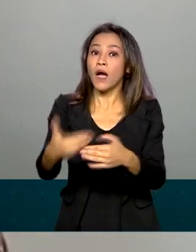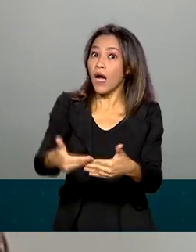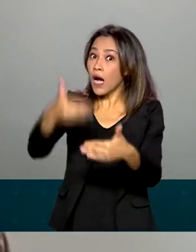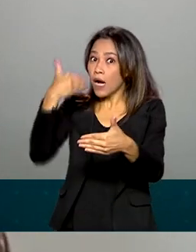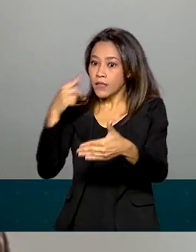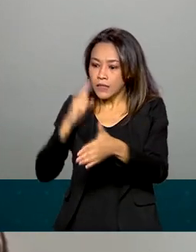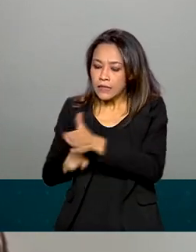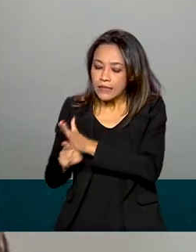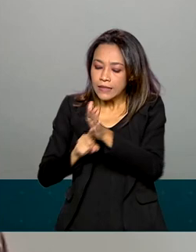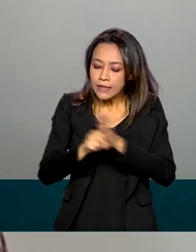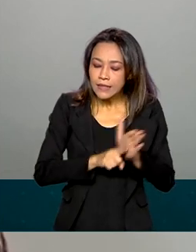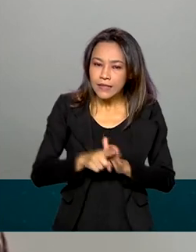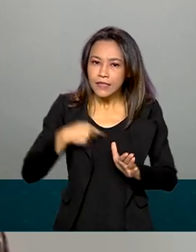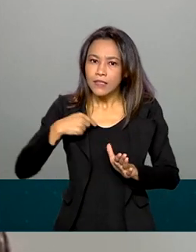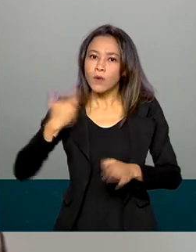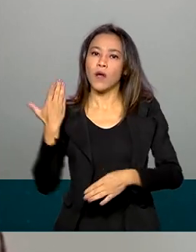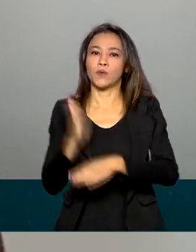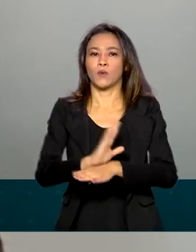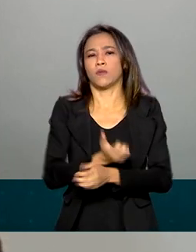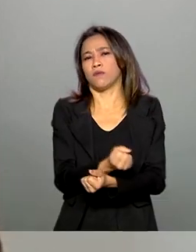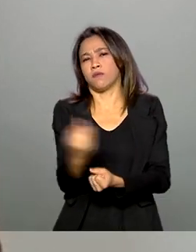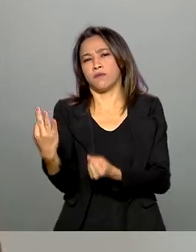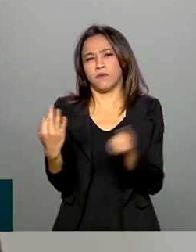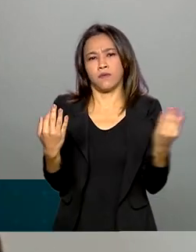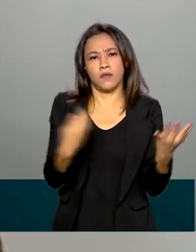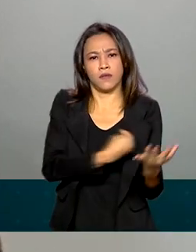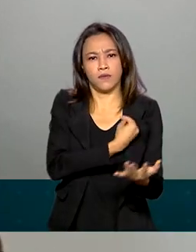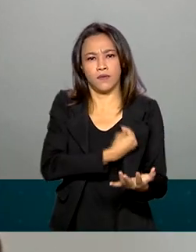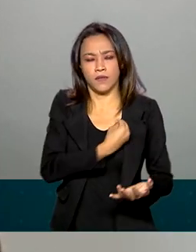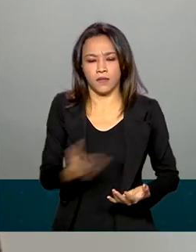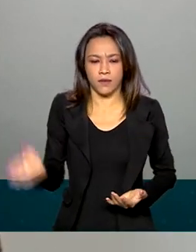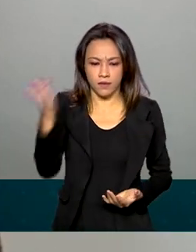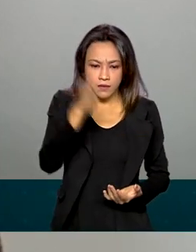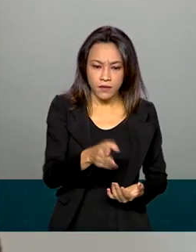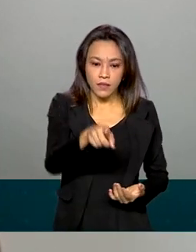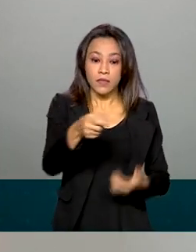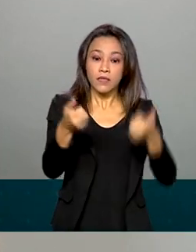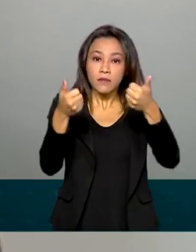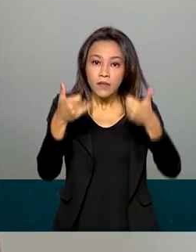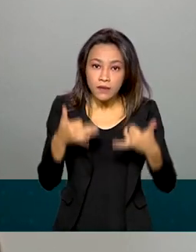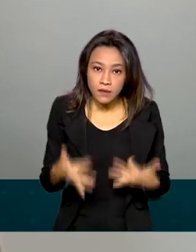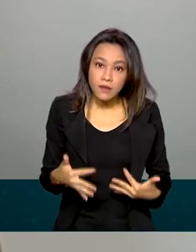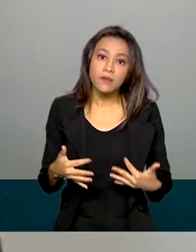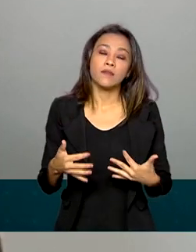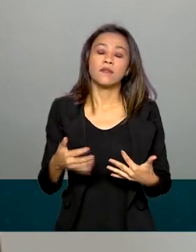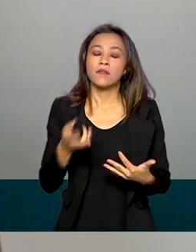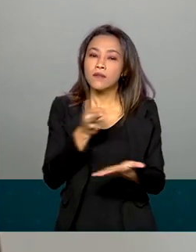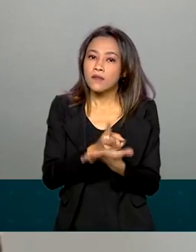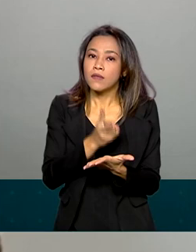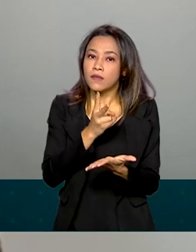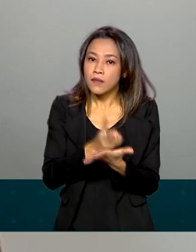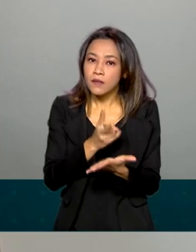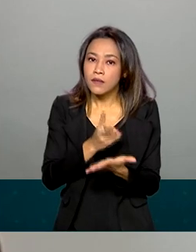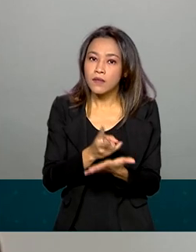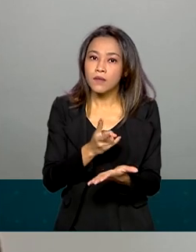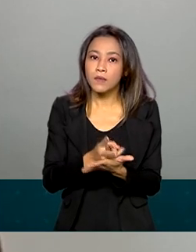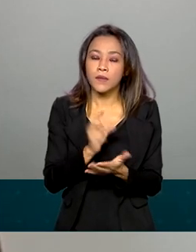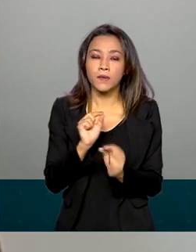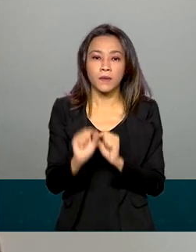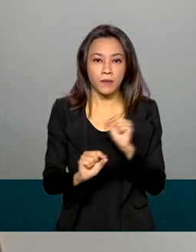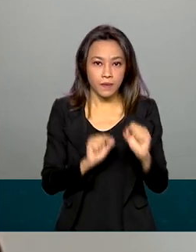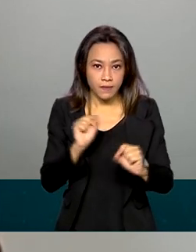vidas. A ideia de que esse vínculo esteja sempre funcionando para que